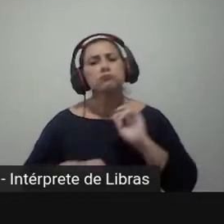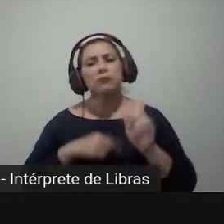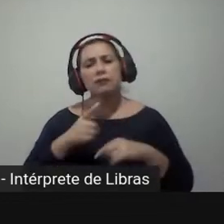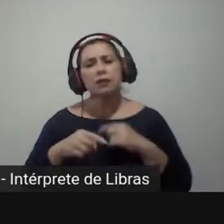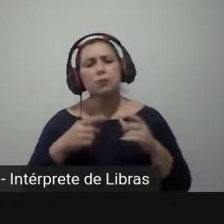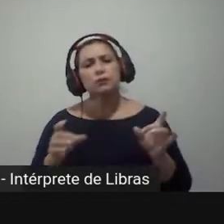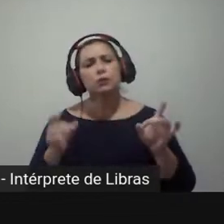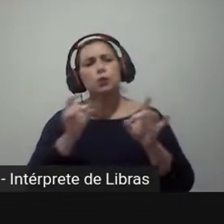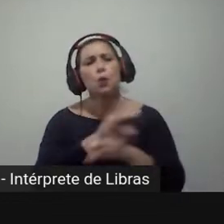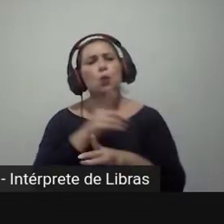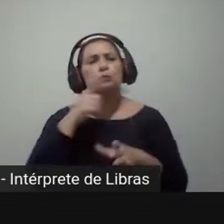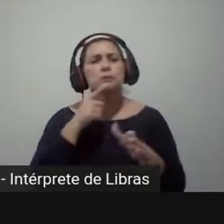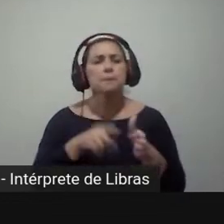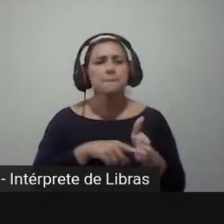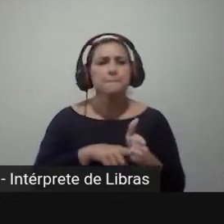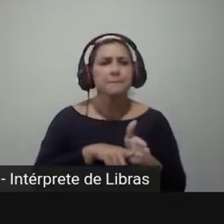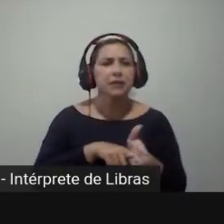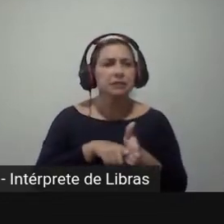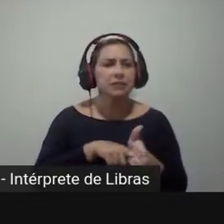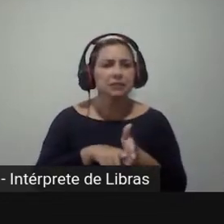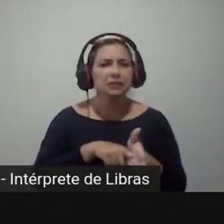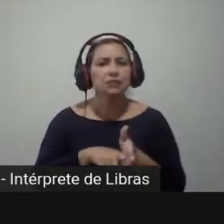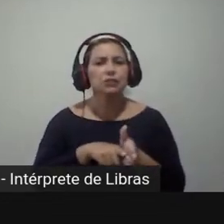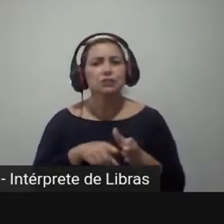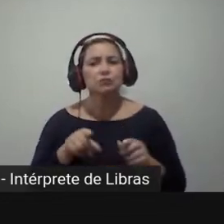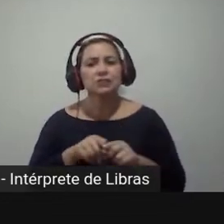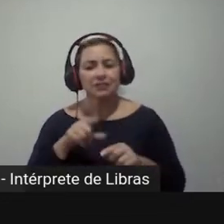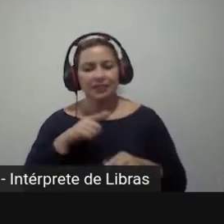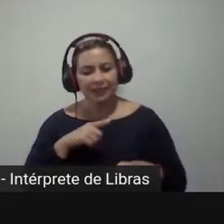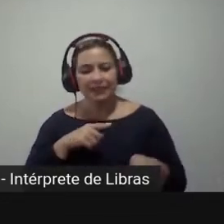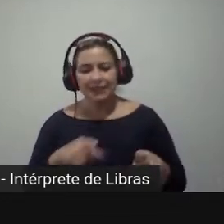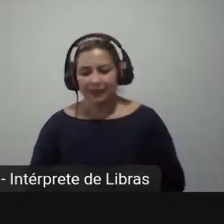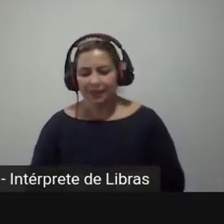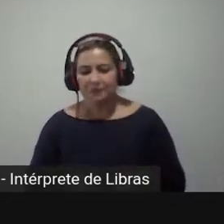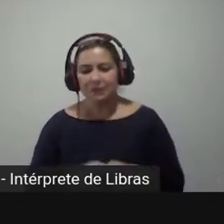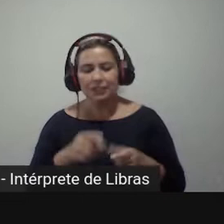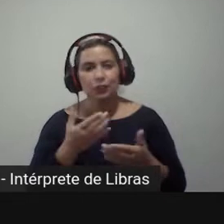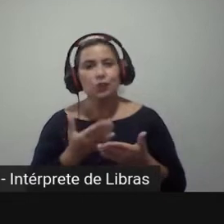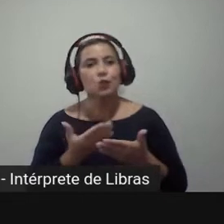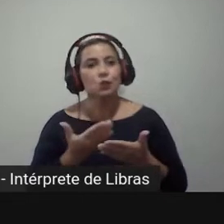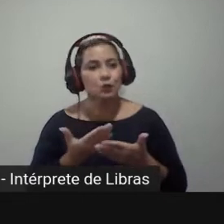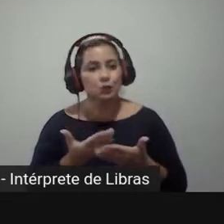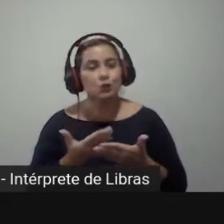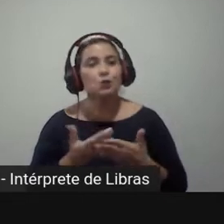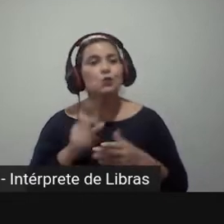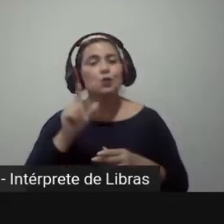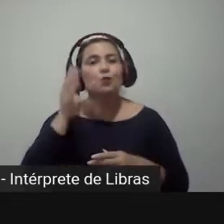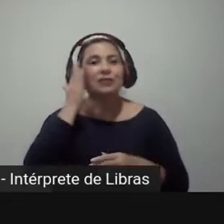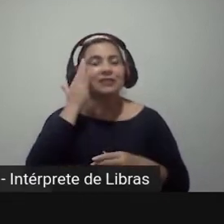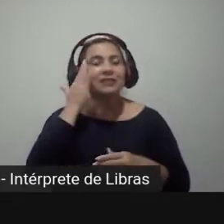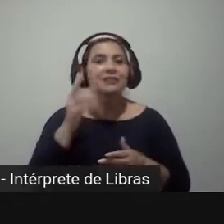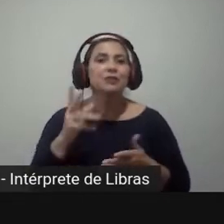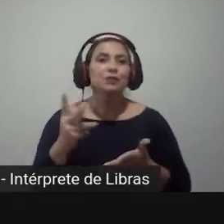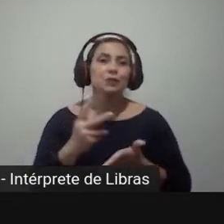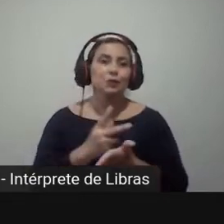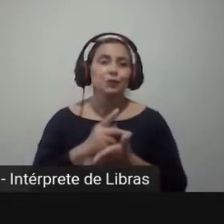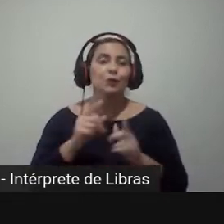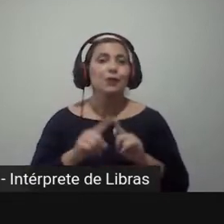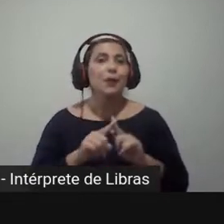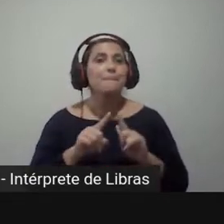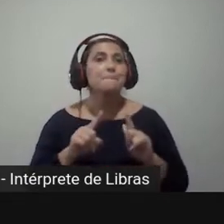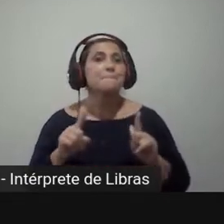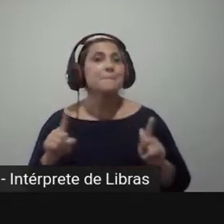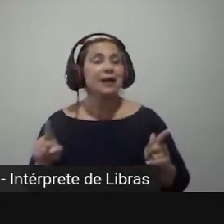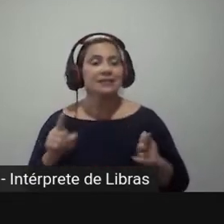pesquisadores, como Press, Homoz e Miller, também estudaram esse efeito. No entanto, todos esses